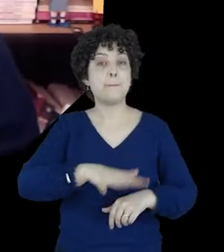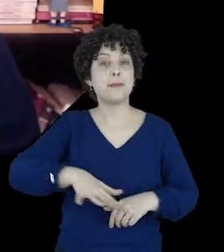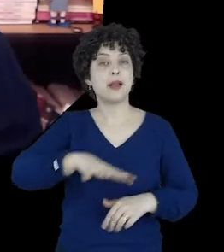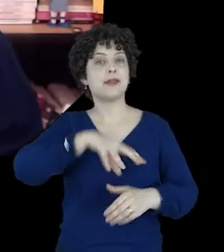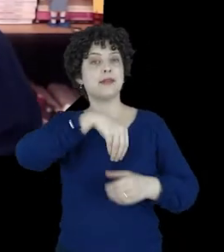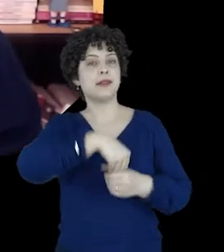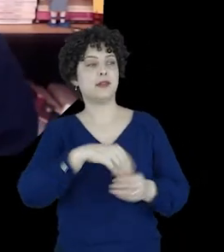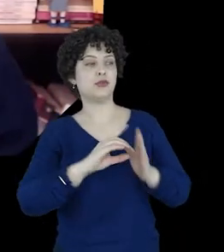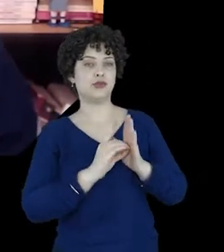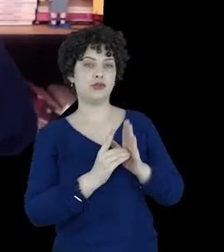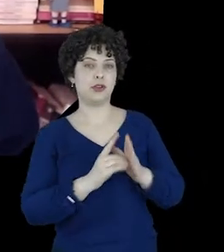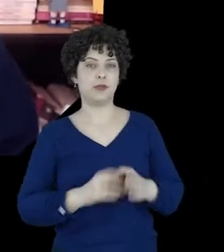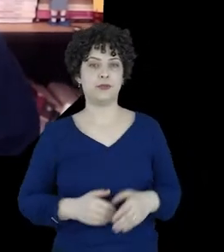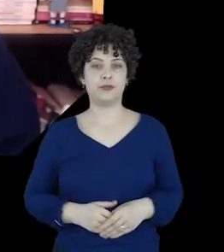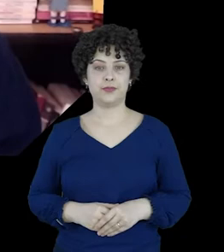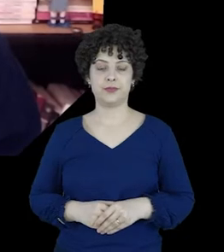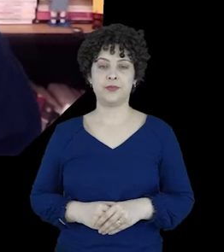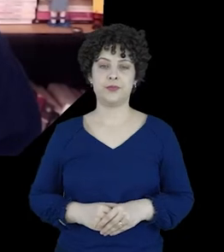digital.